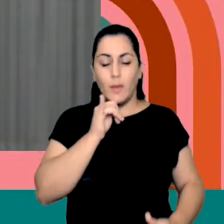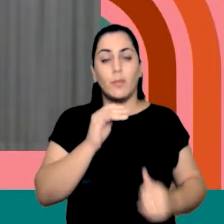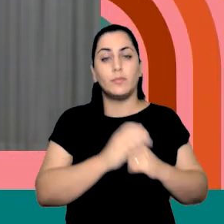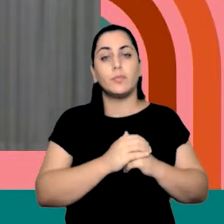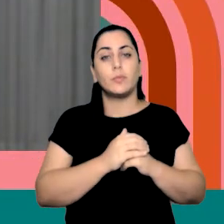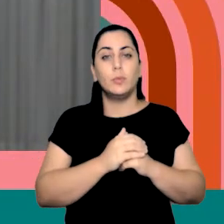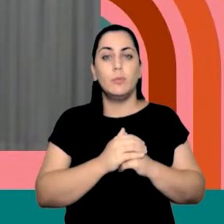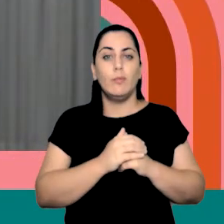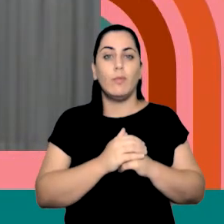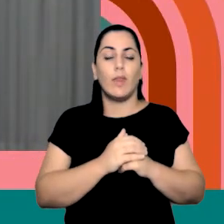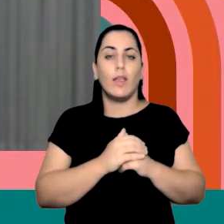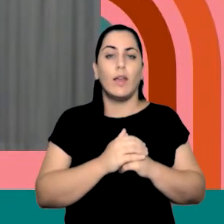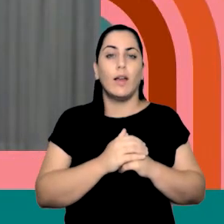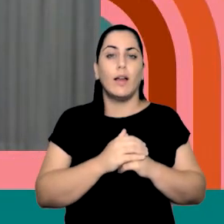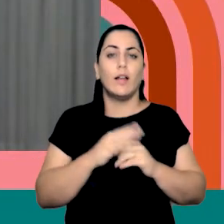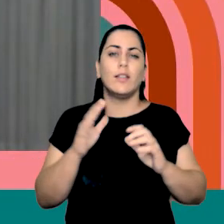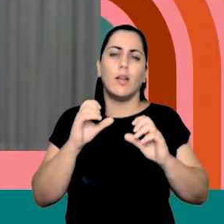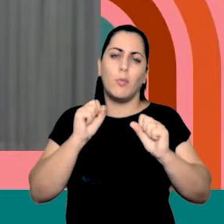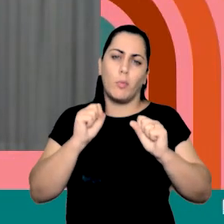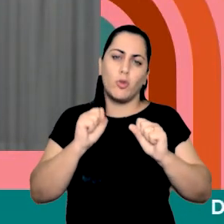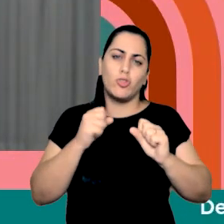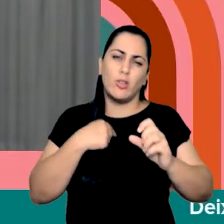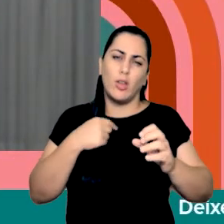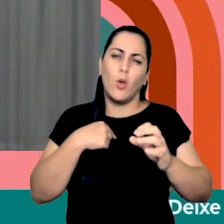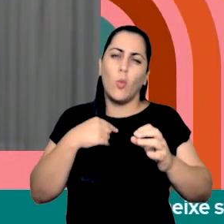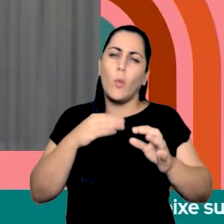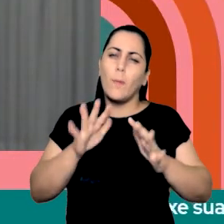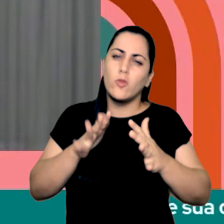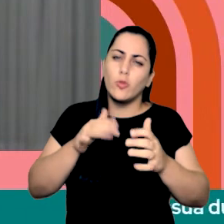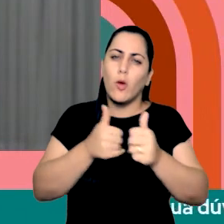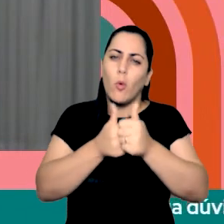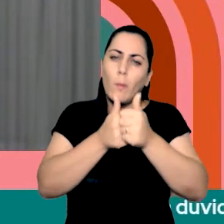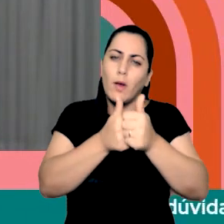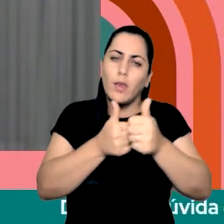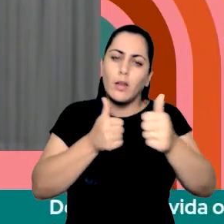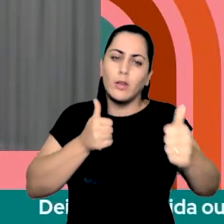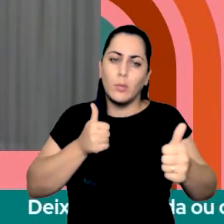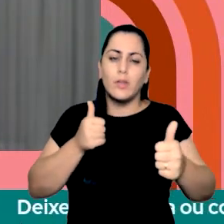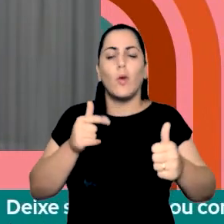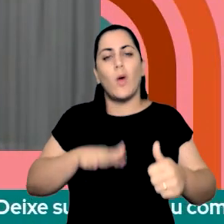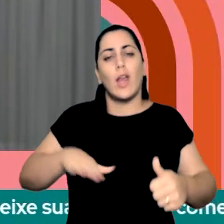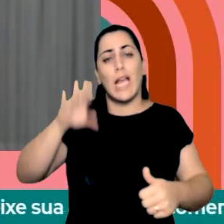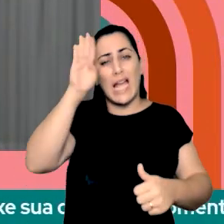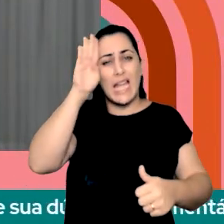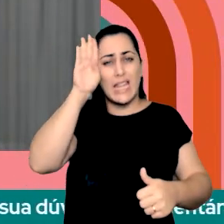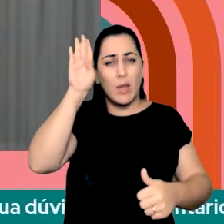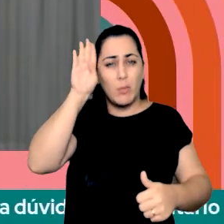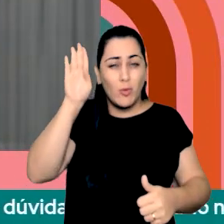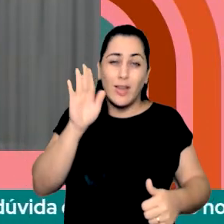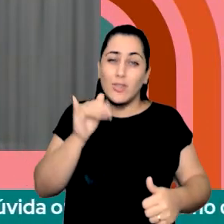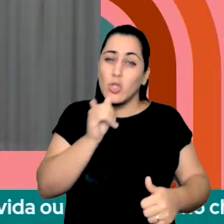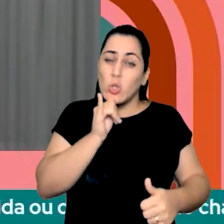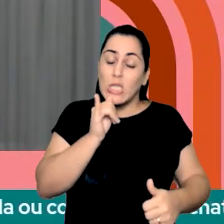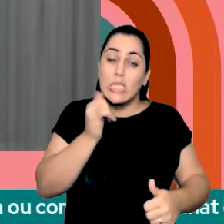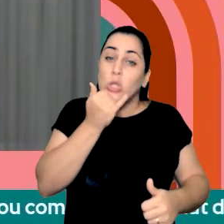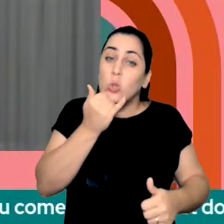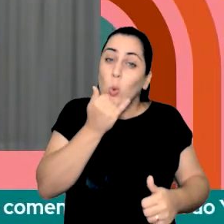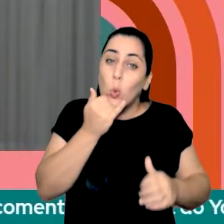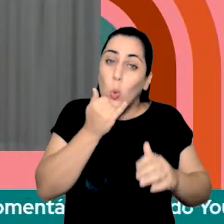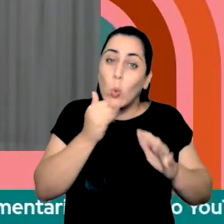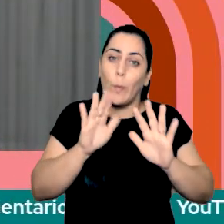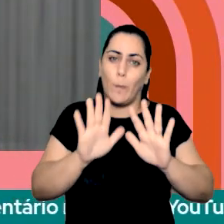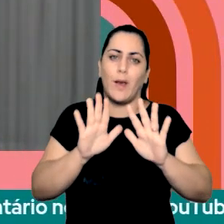eu acompanhei a distância, então pode ser que eu esteja falando algo meio impreciso, até que eu estou em um ambiente muito acadêmico, então até peço desculpas se eu comentei uma